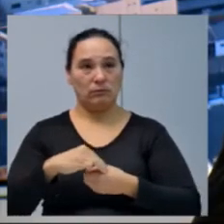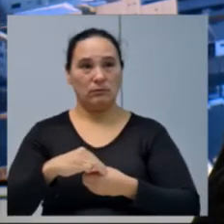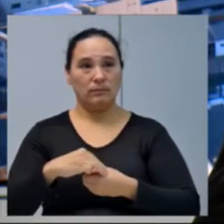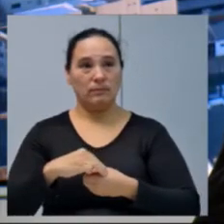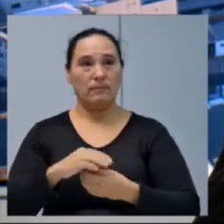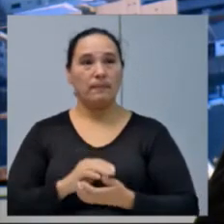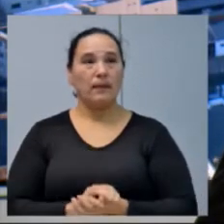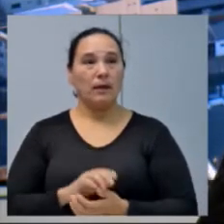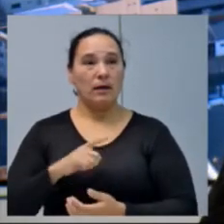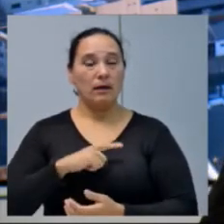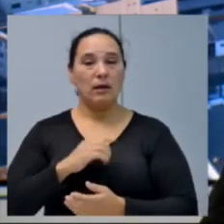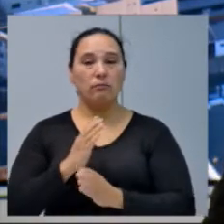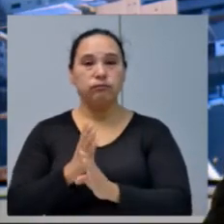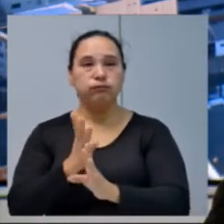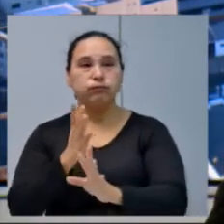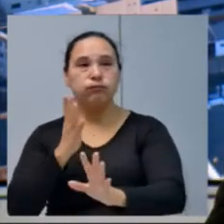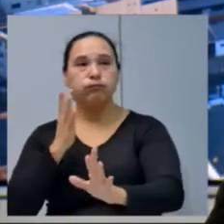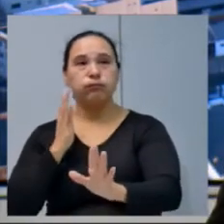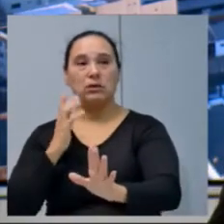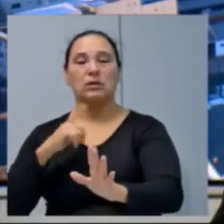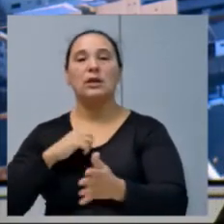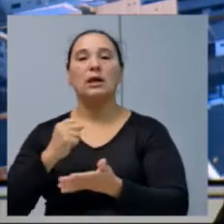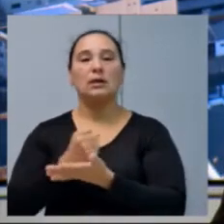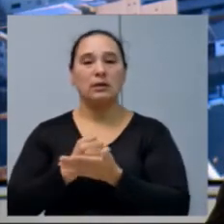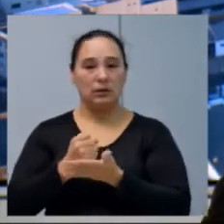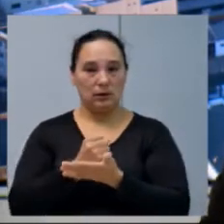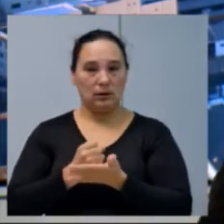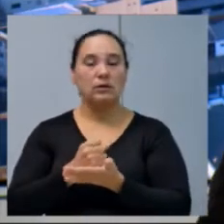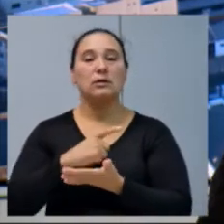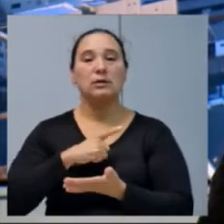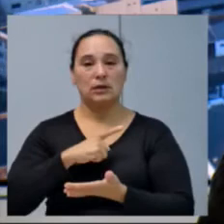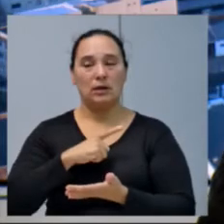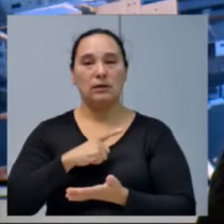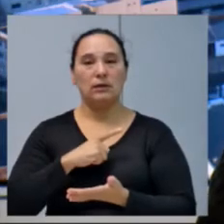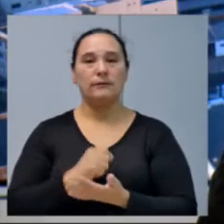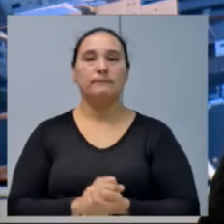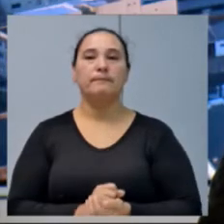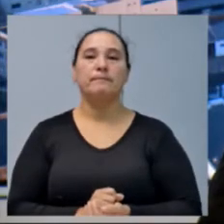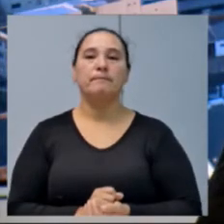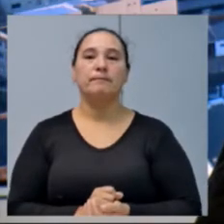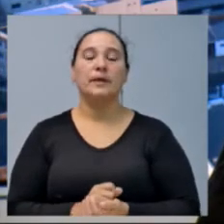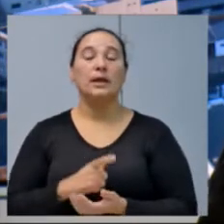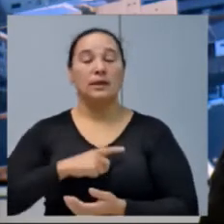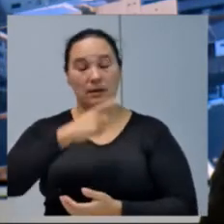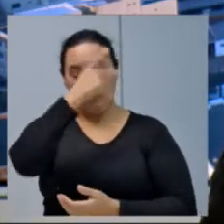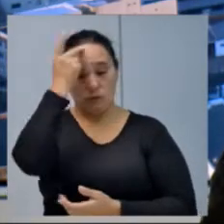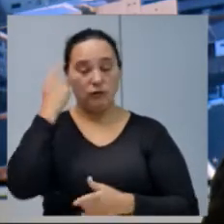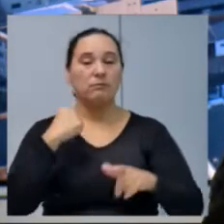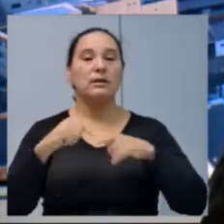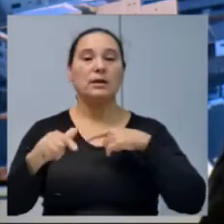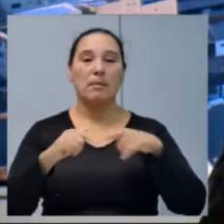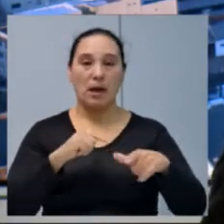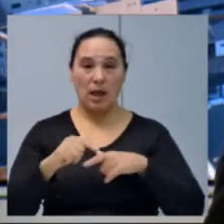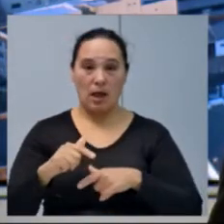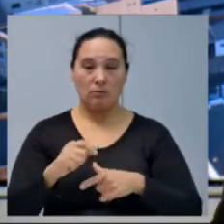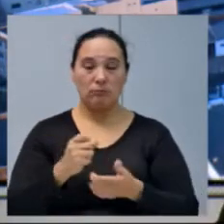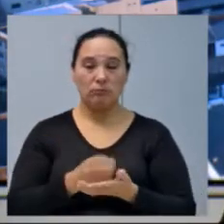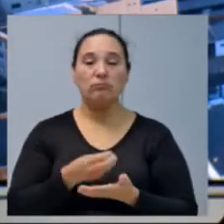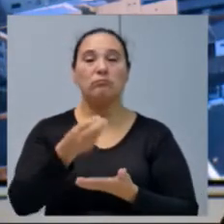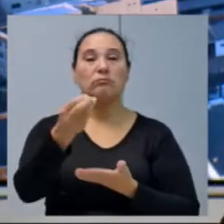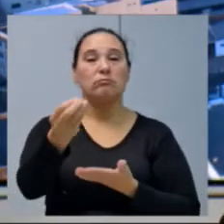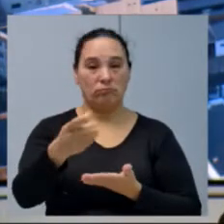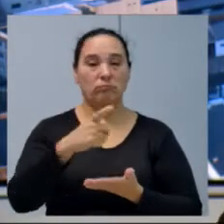Tem fila? Tem. Tem remédio? Tem. Tem gente para disponibilizar a medicação?